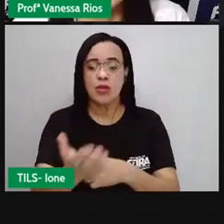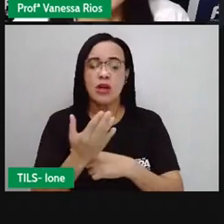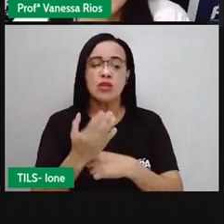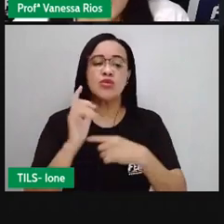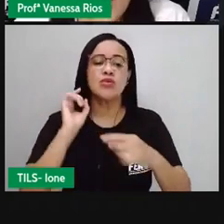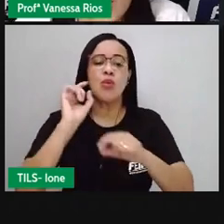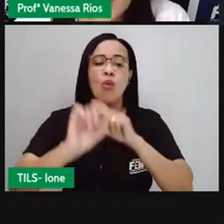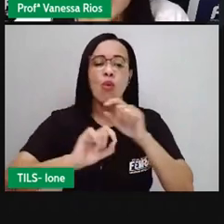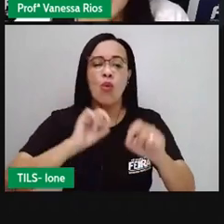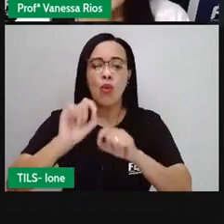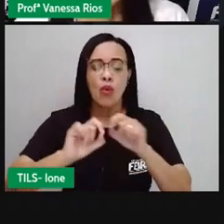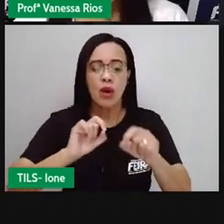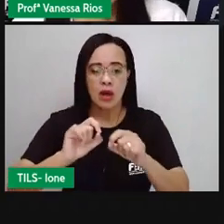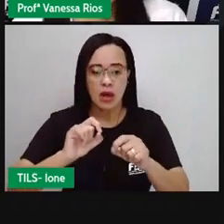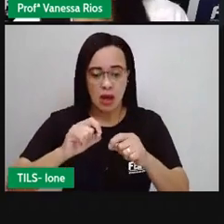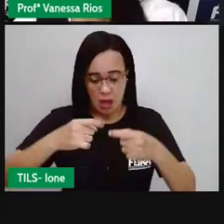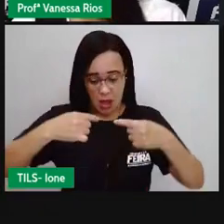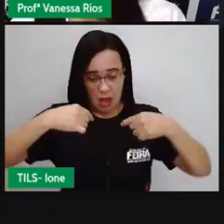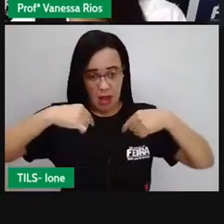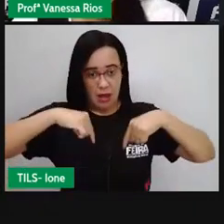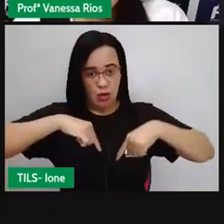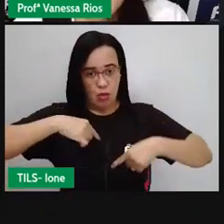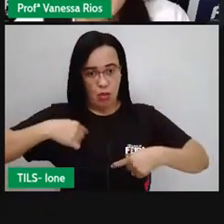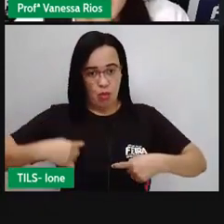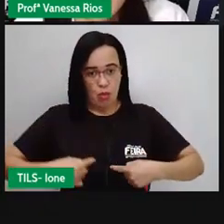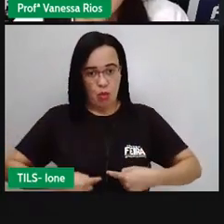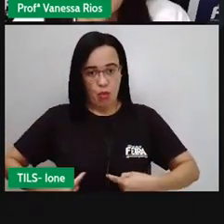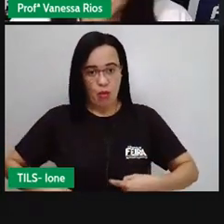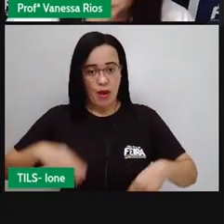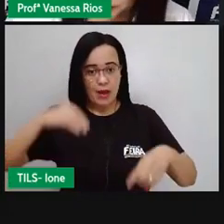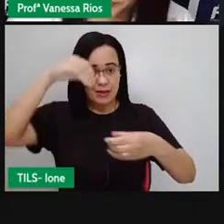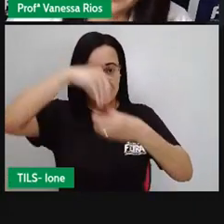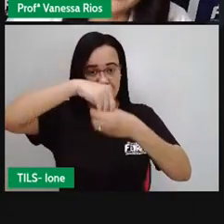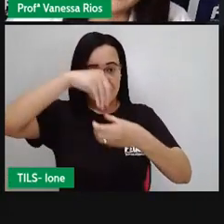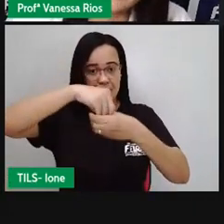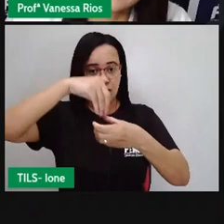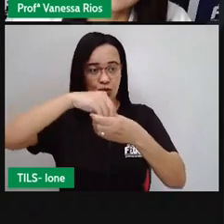vários órgãos, cada um fazendo a sua parte.